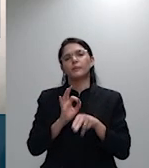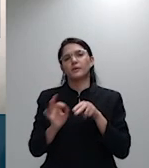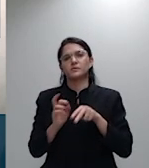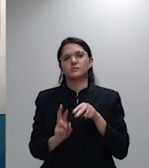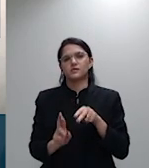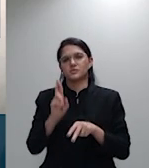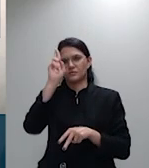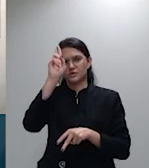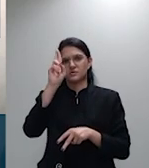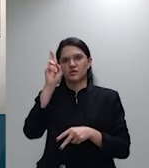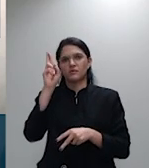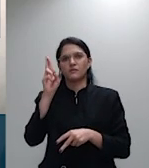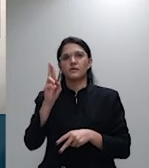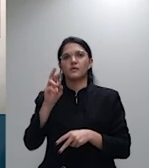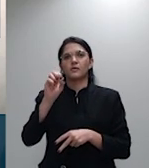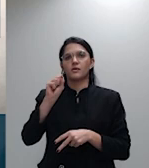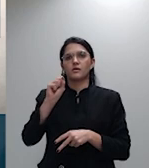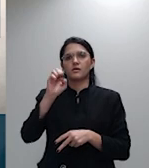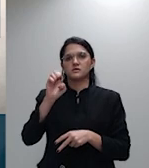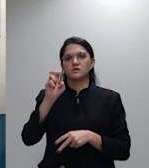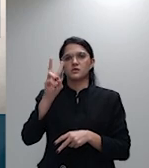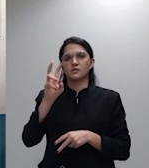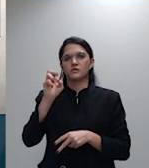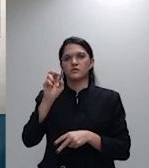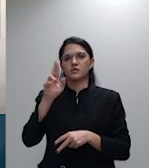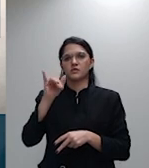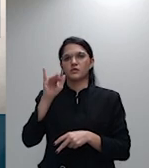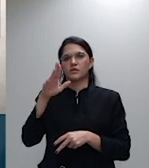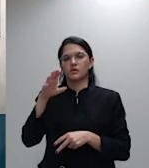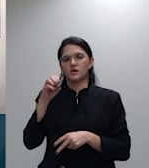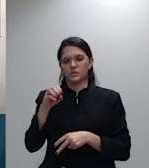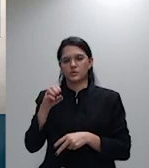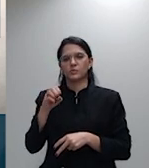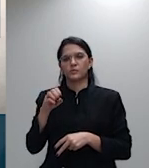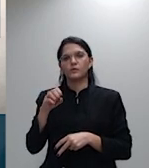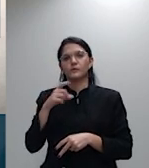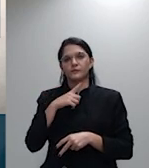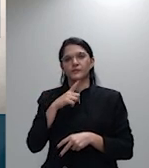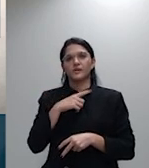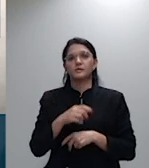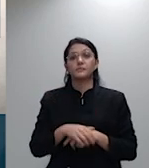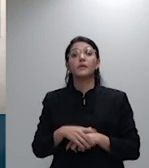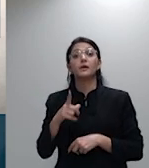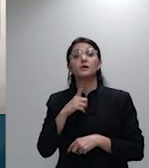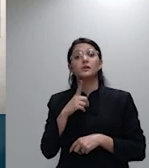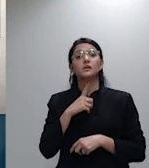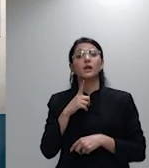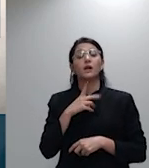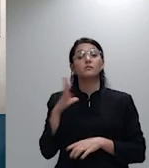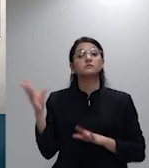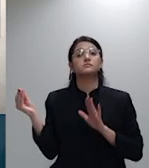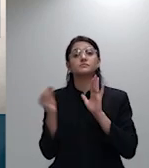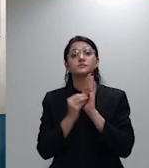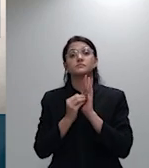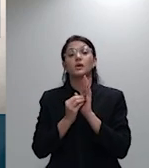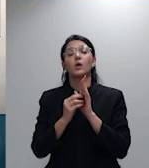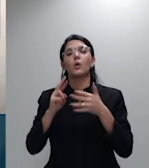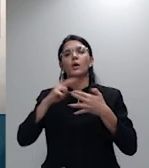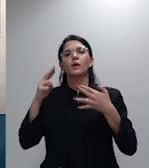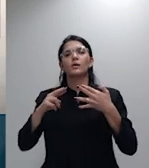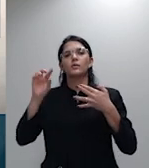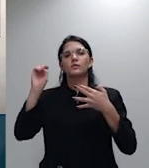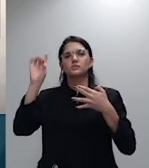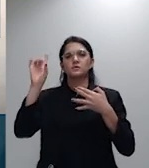consta a anotação nos recursos no recurso especial 1.765.462 um